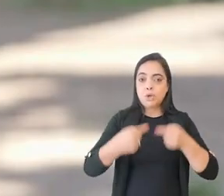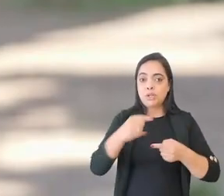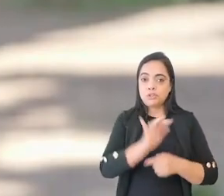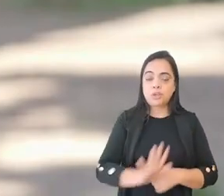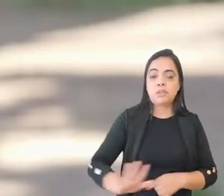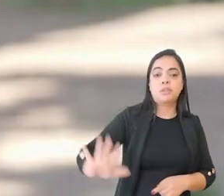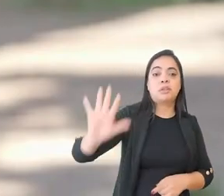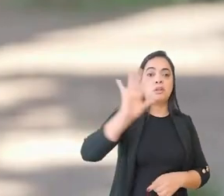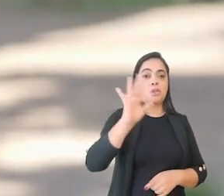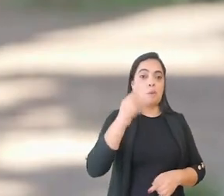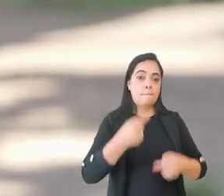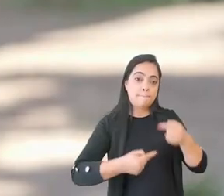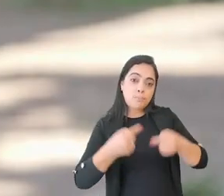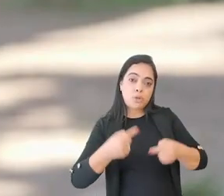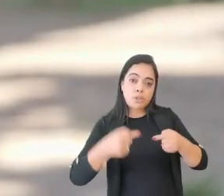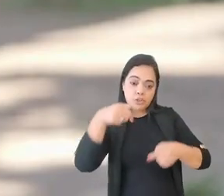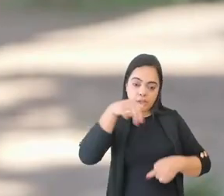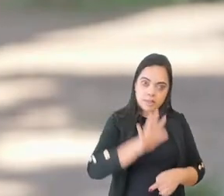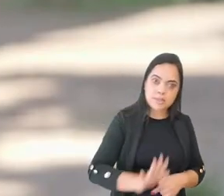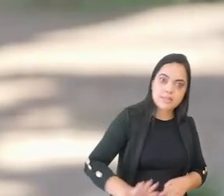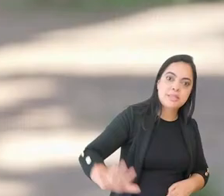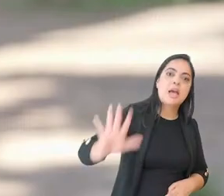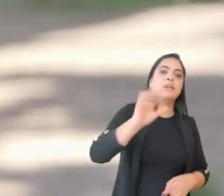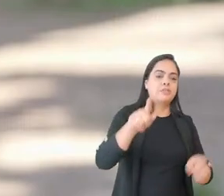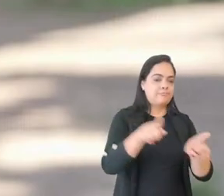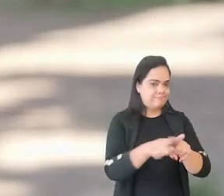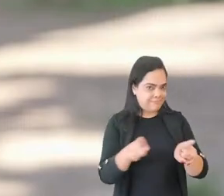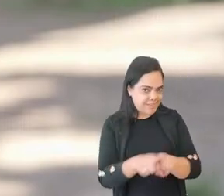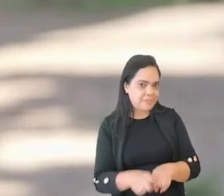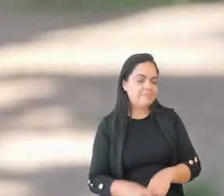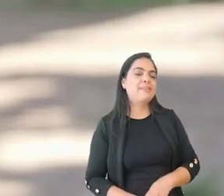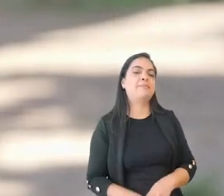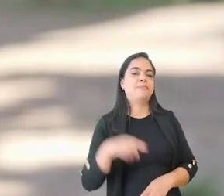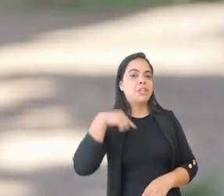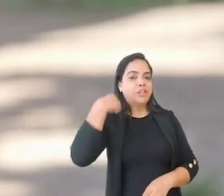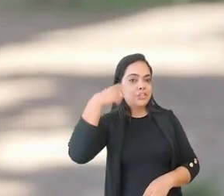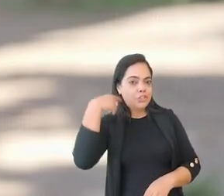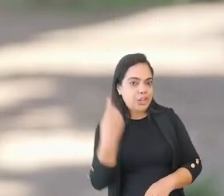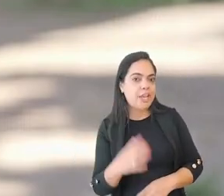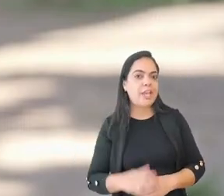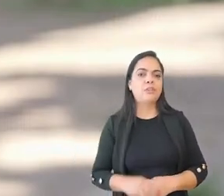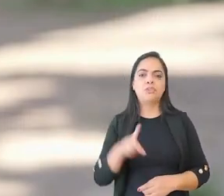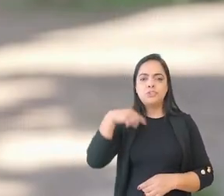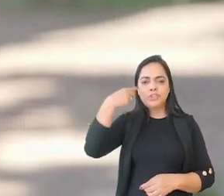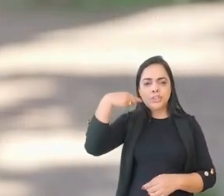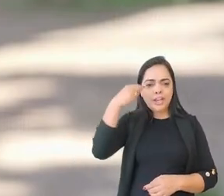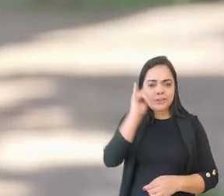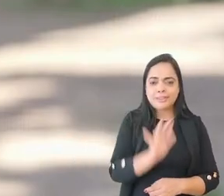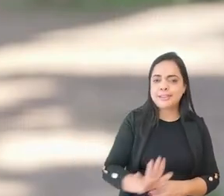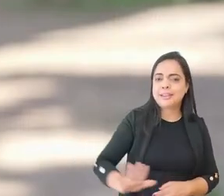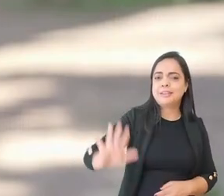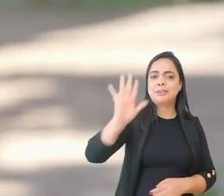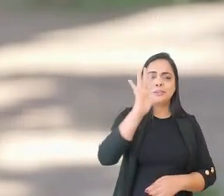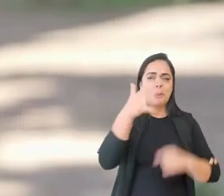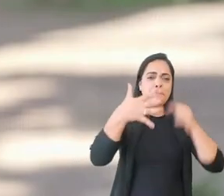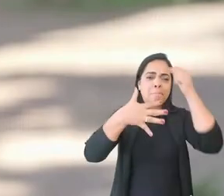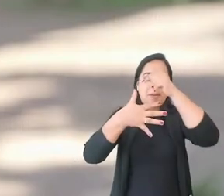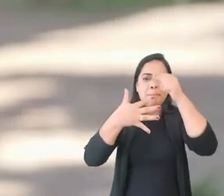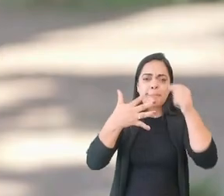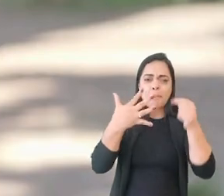política internacional, política nacional, inclusive, direito, direito internacional, todas essas